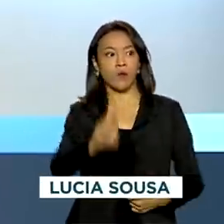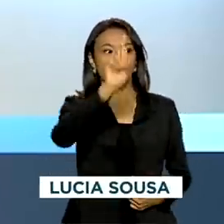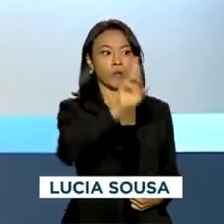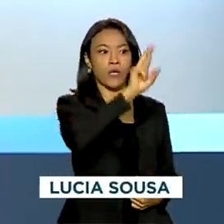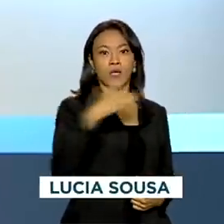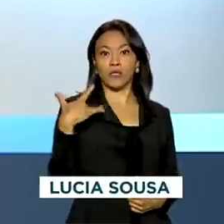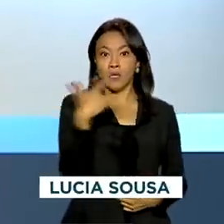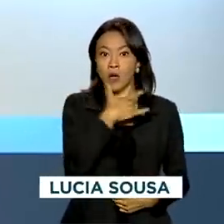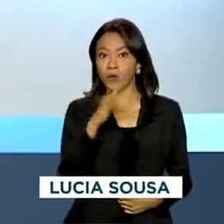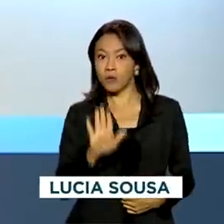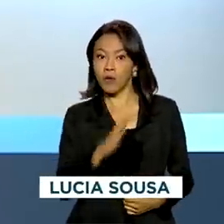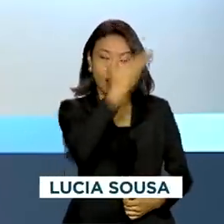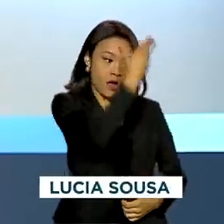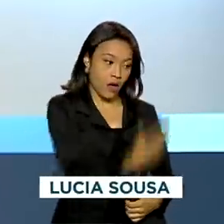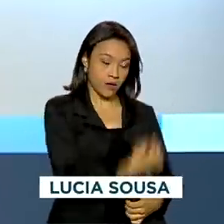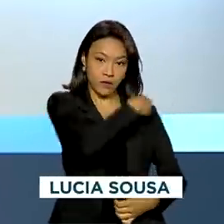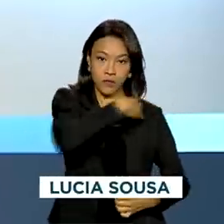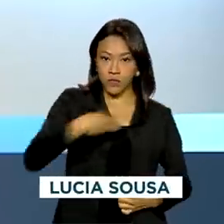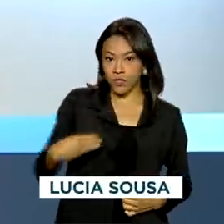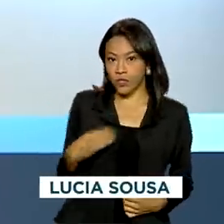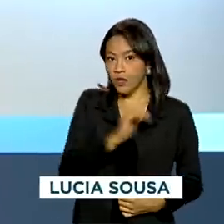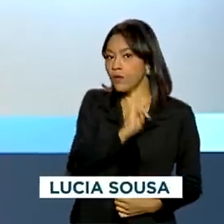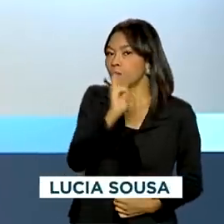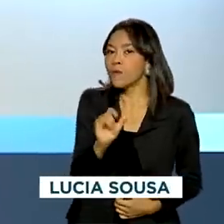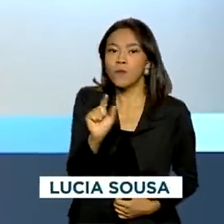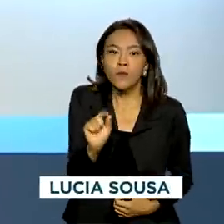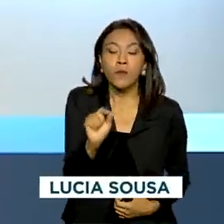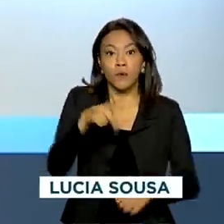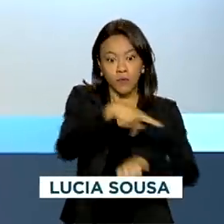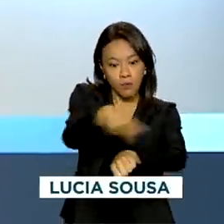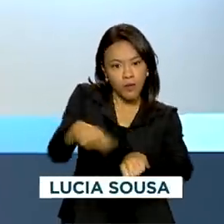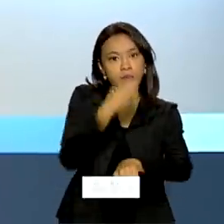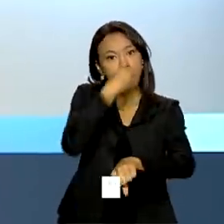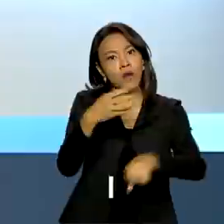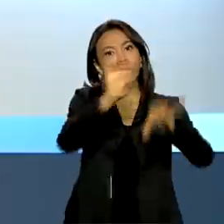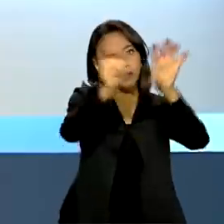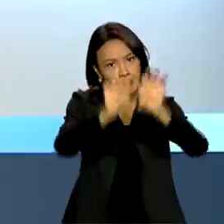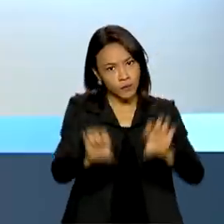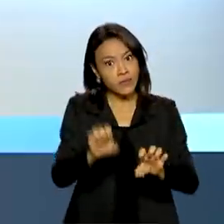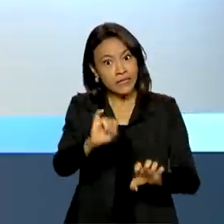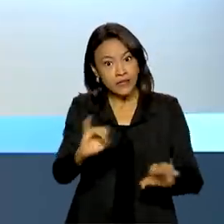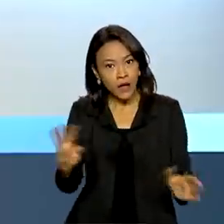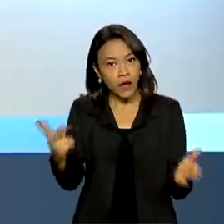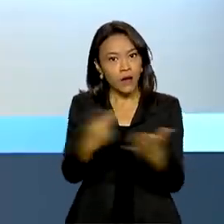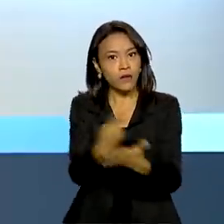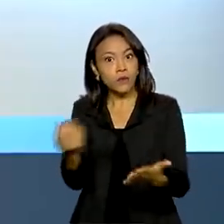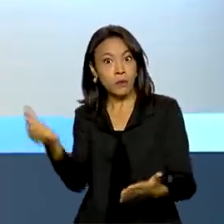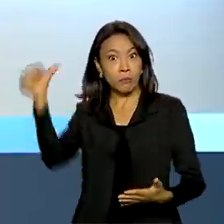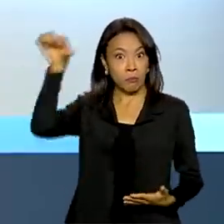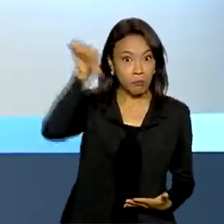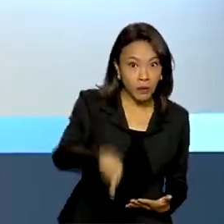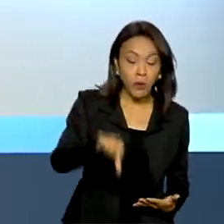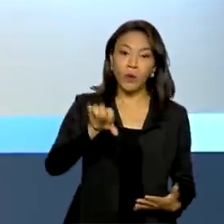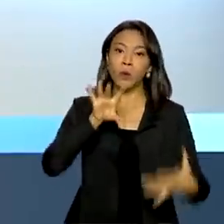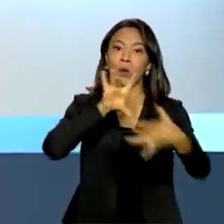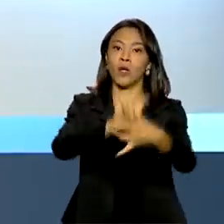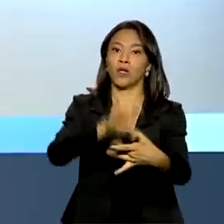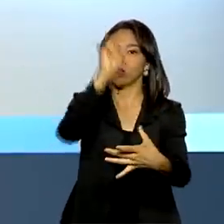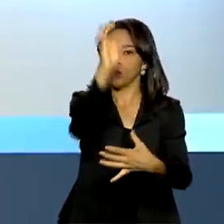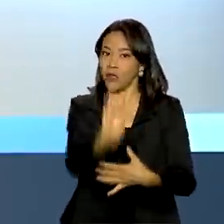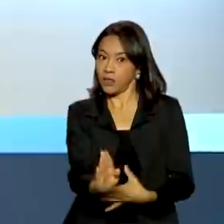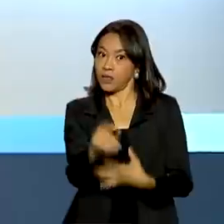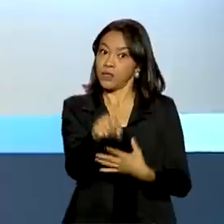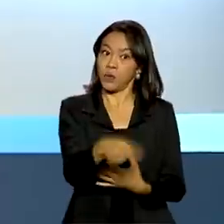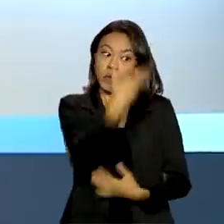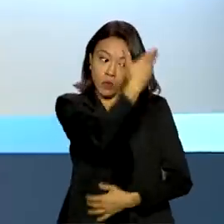mas segundo o ministro Marcelo Queiroga, o país tem boa infraestrutura caso haja uma piora de cenário. De acordo com o